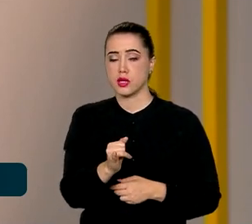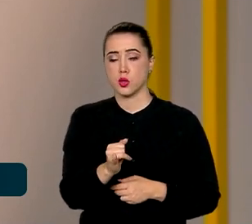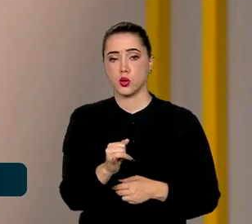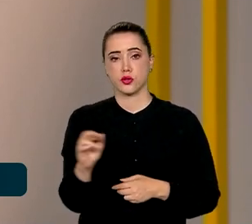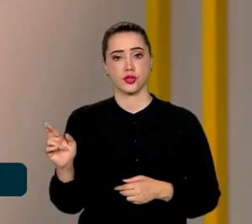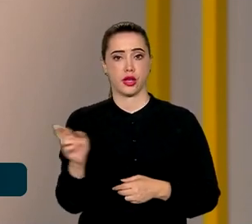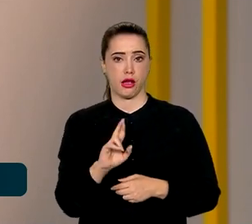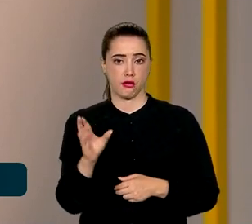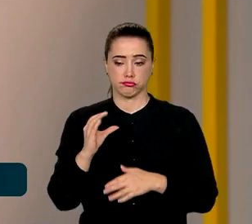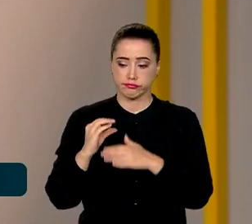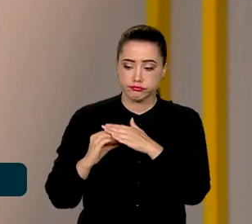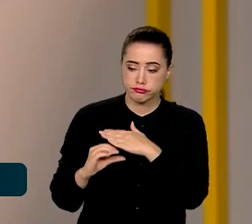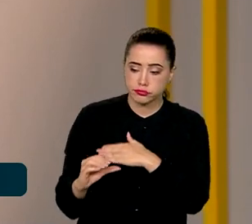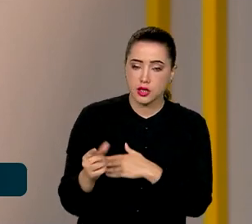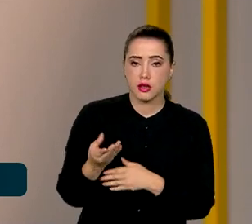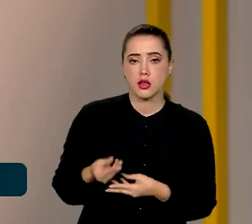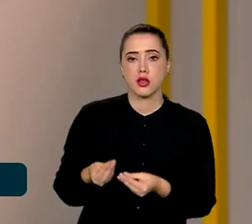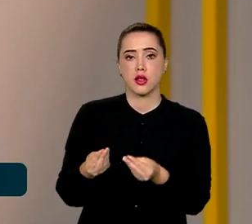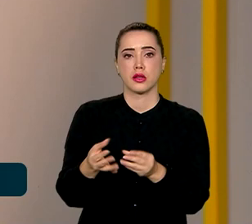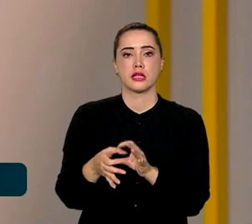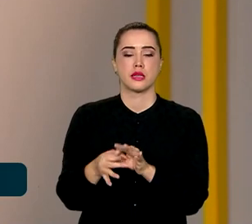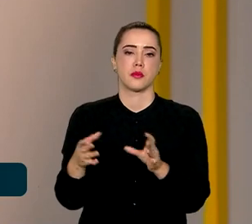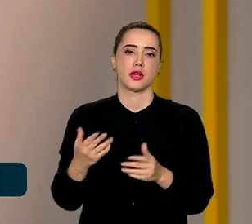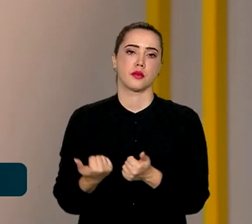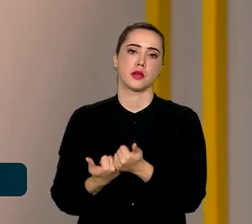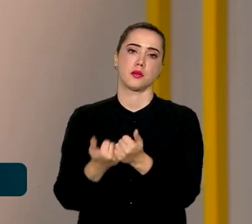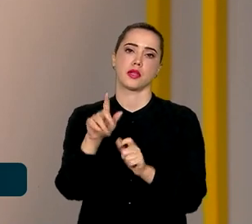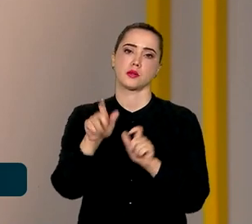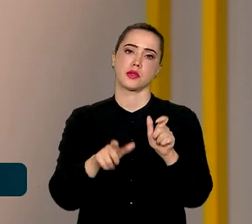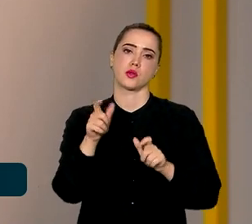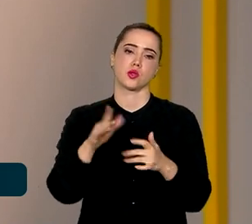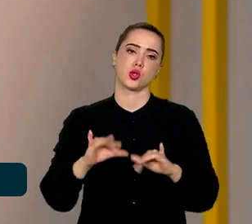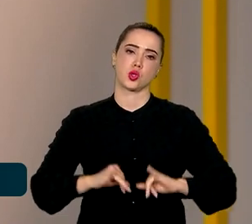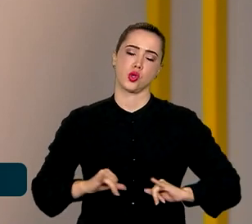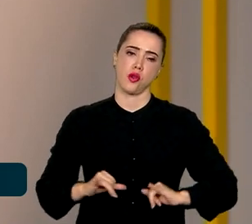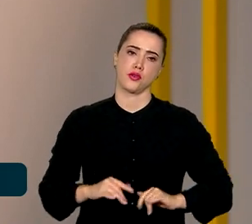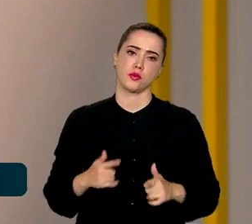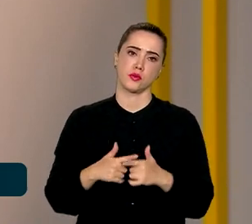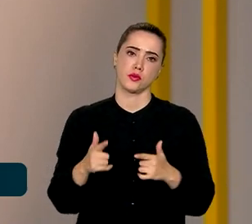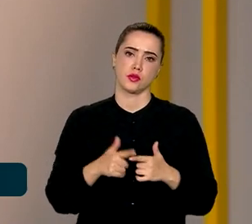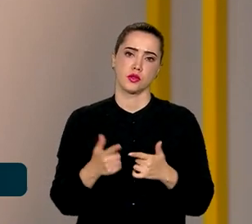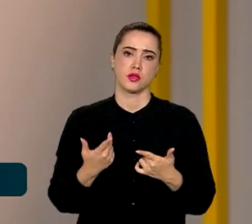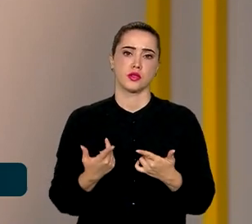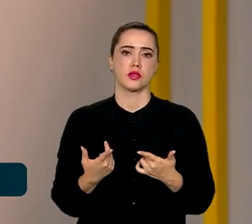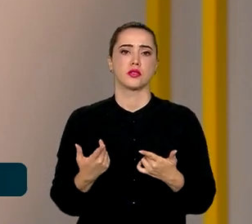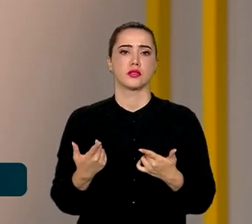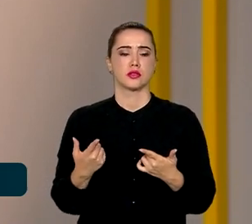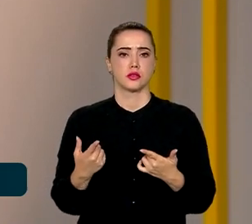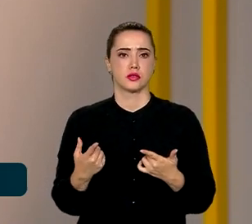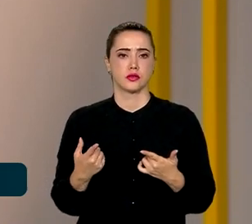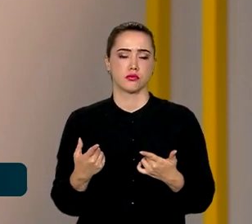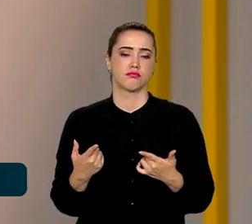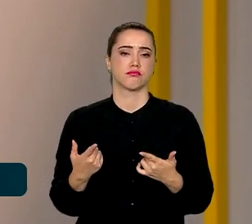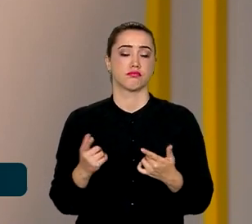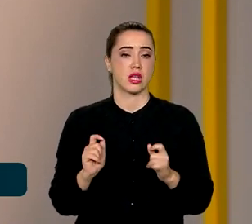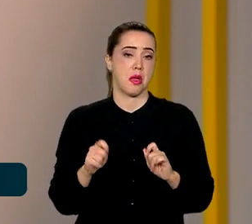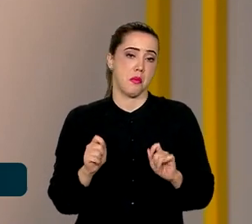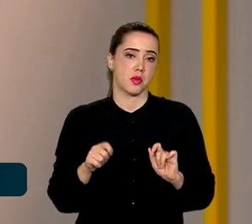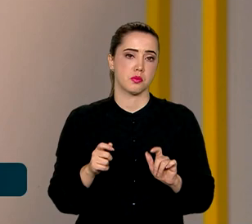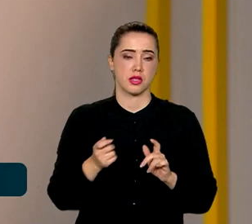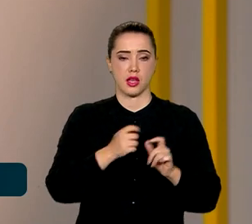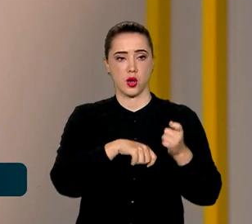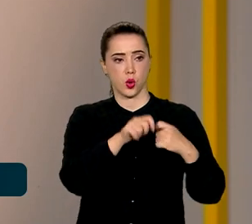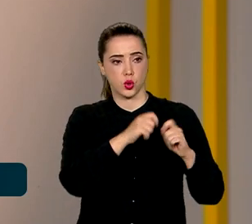300 milhões de reais foram liberados para apoiar as pessoas atingidas e reconstruir a economia local. E